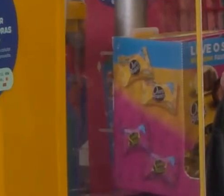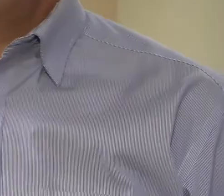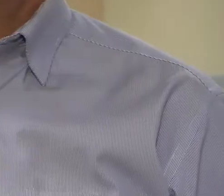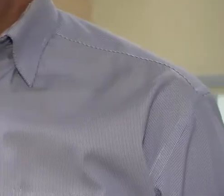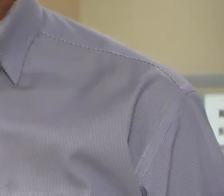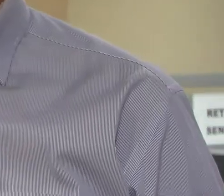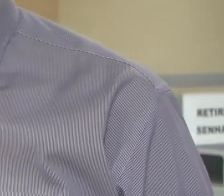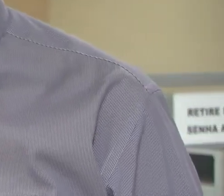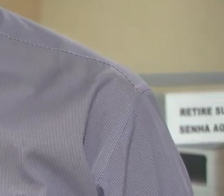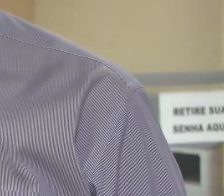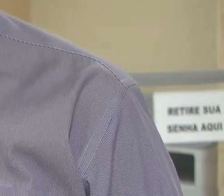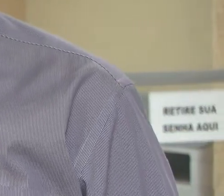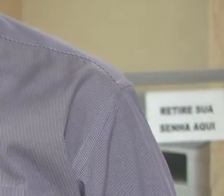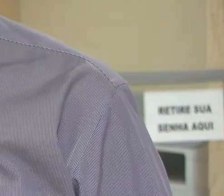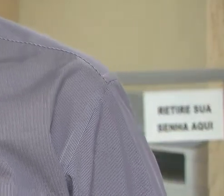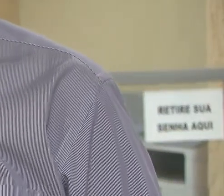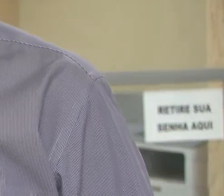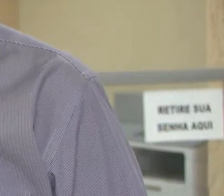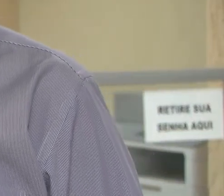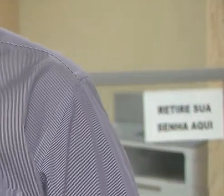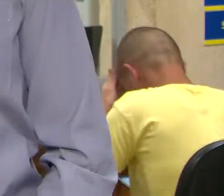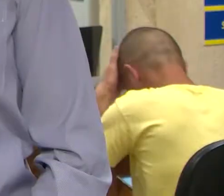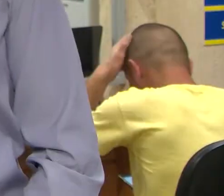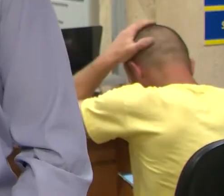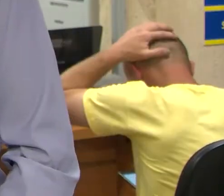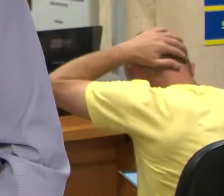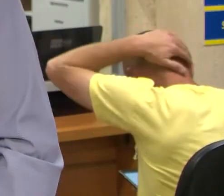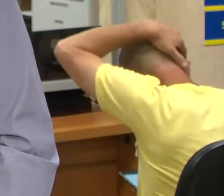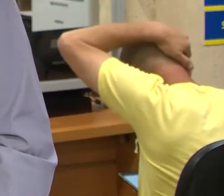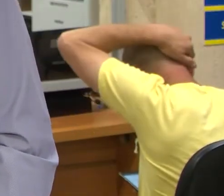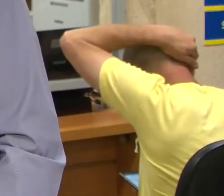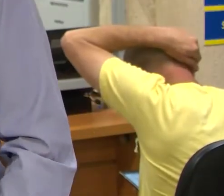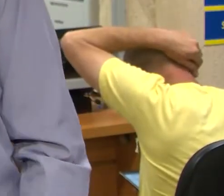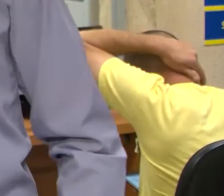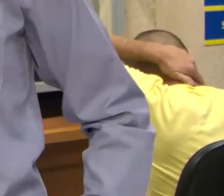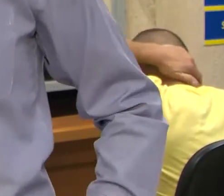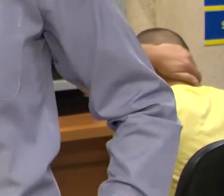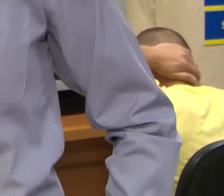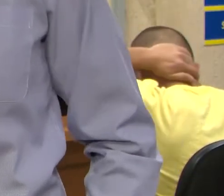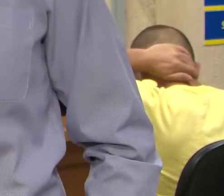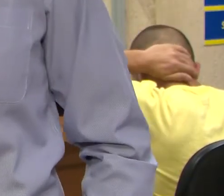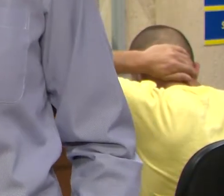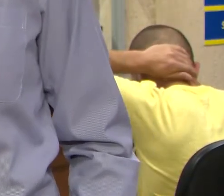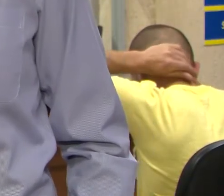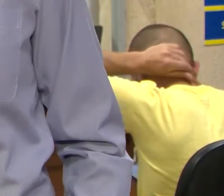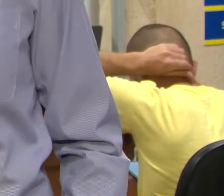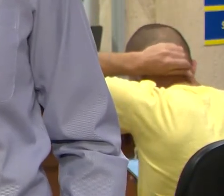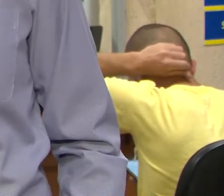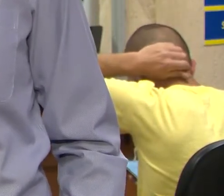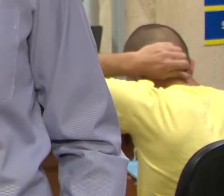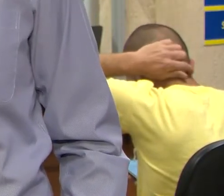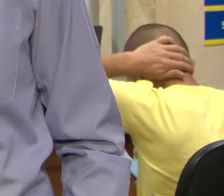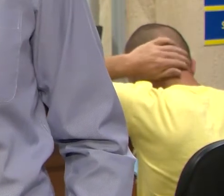pode não ser tão vantajoso para o microempreendedor. Sim, existe uma grande expectativa, medimos isso através dos vários